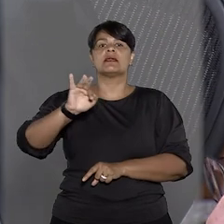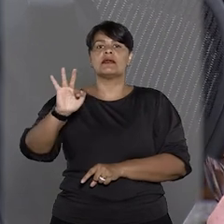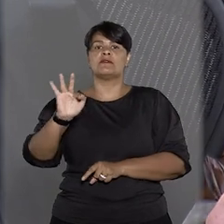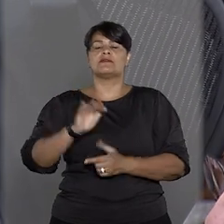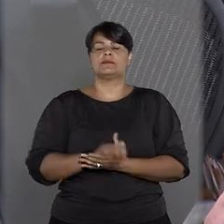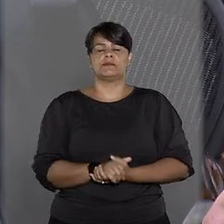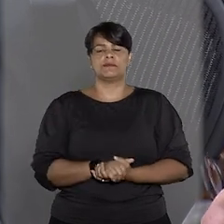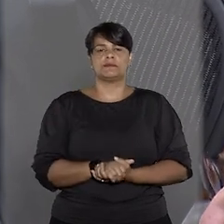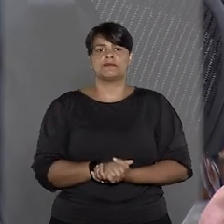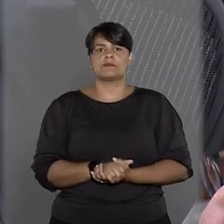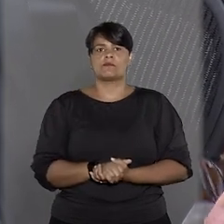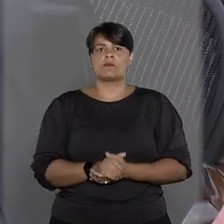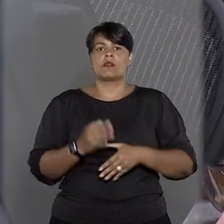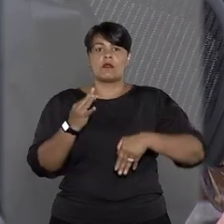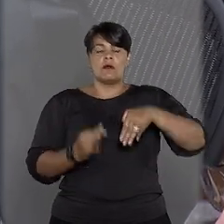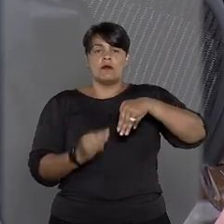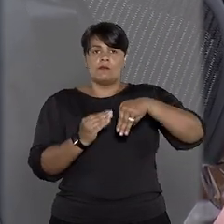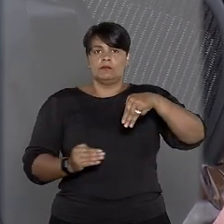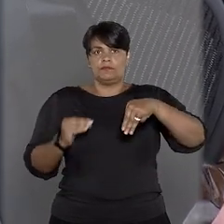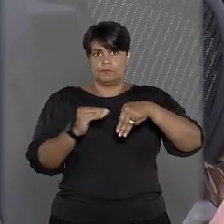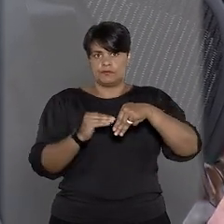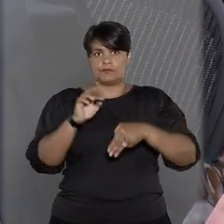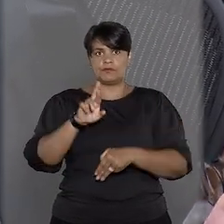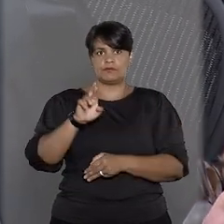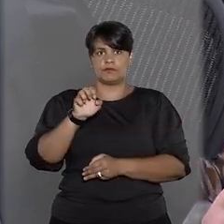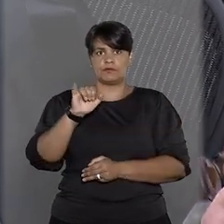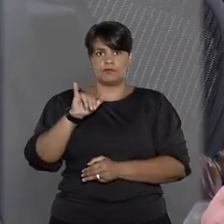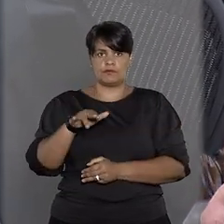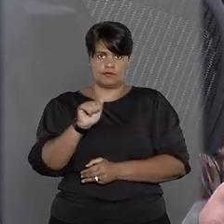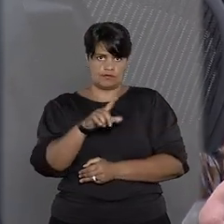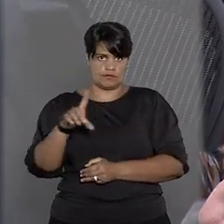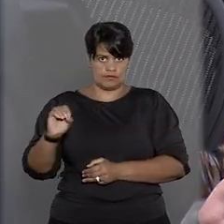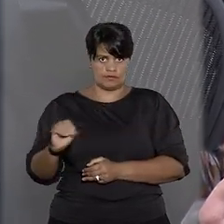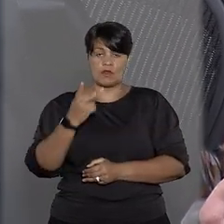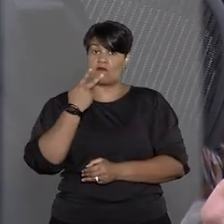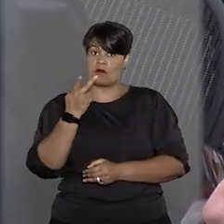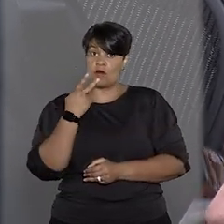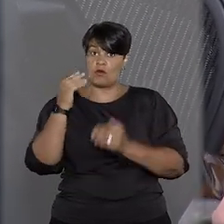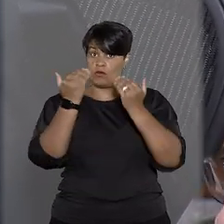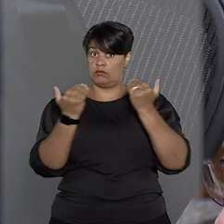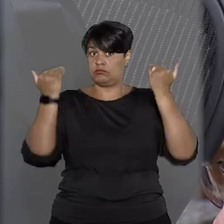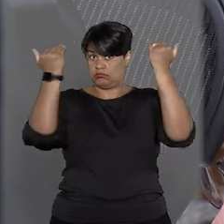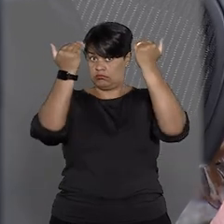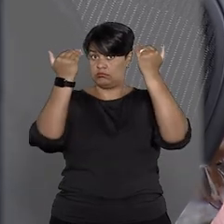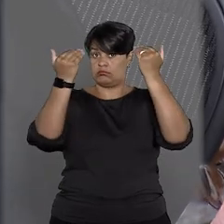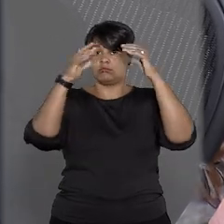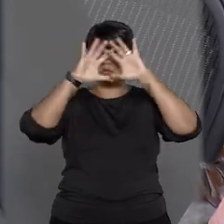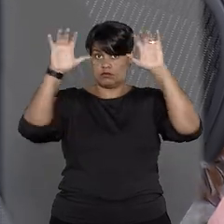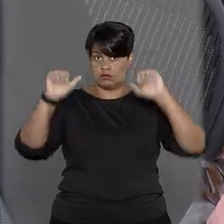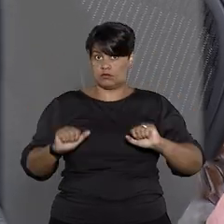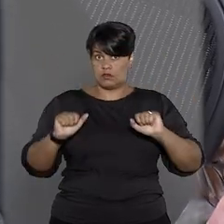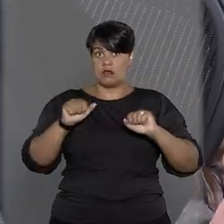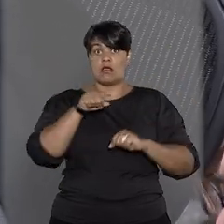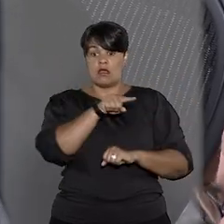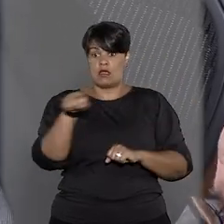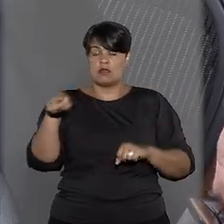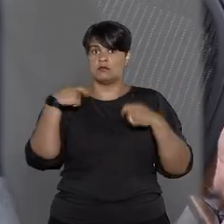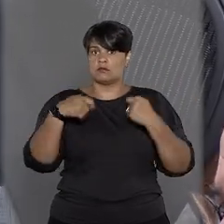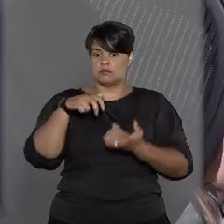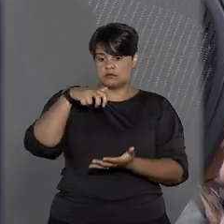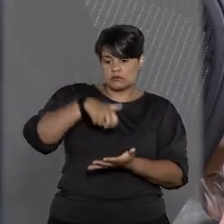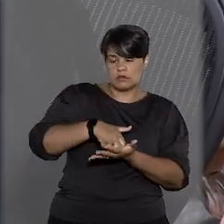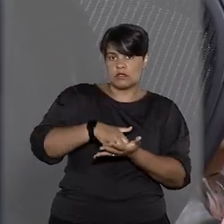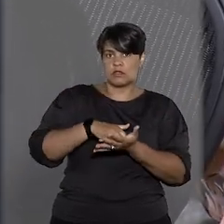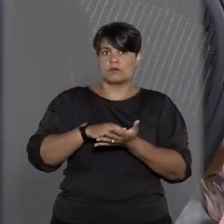O ministro relator Reinaldo Soares da Fonseca destacou que os tribunais superiores consideram que as sentenças emitidas